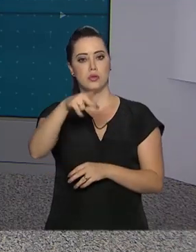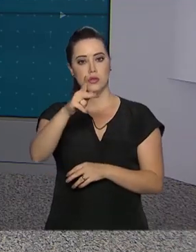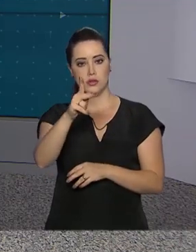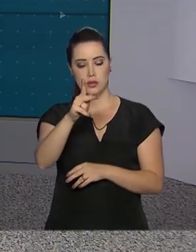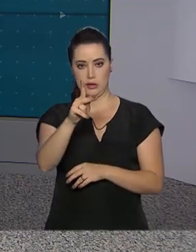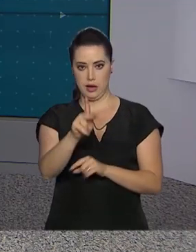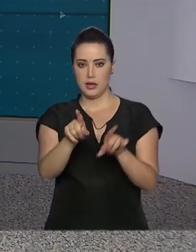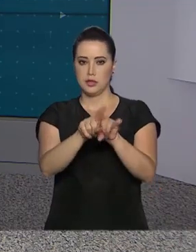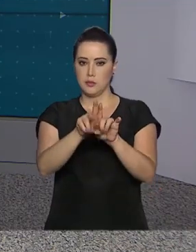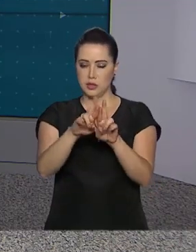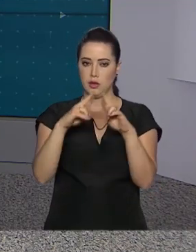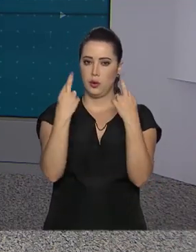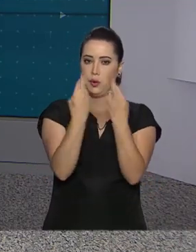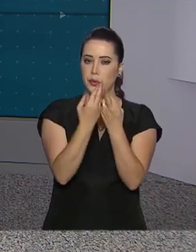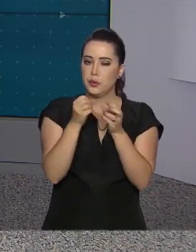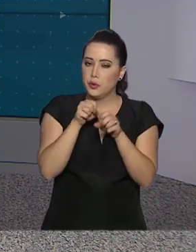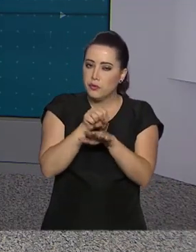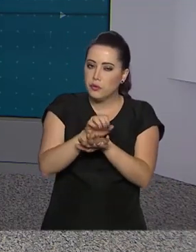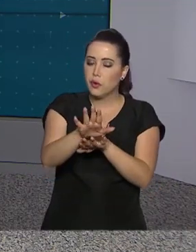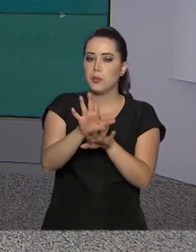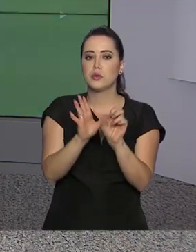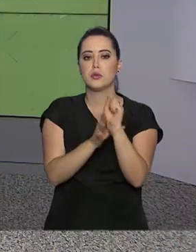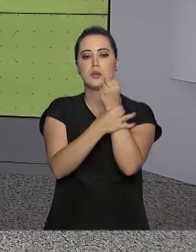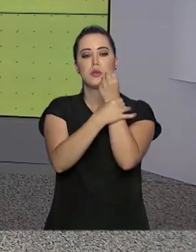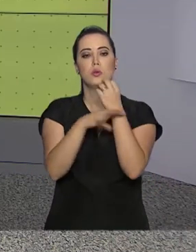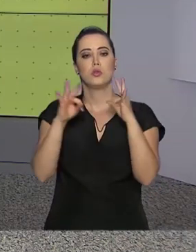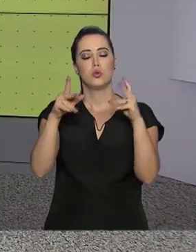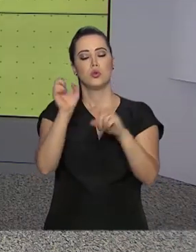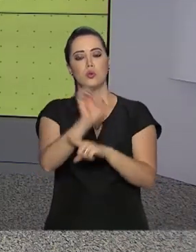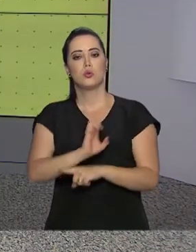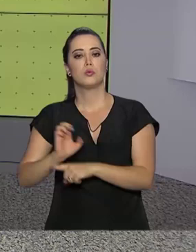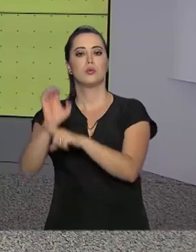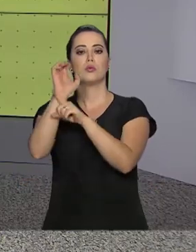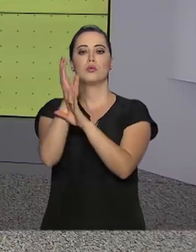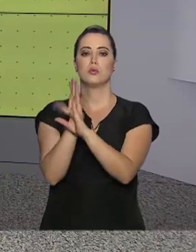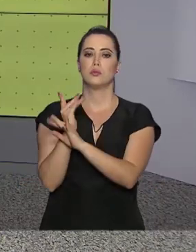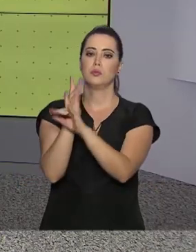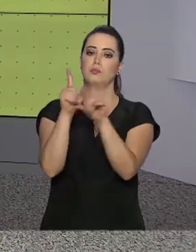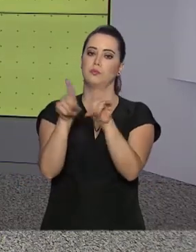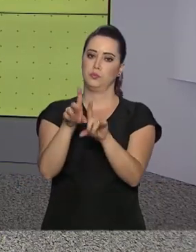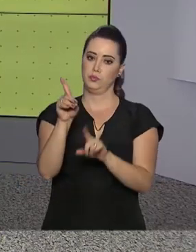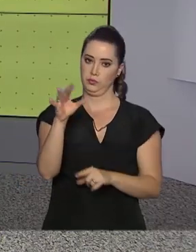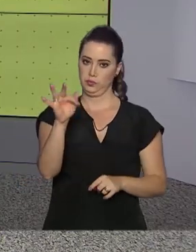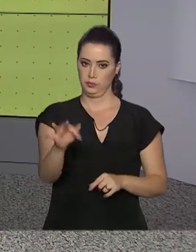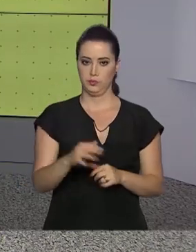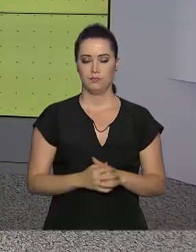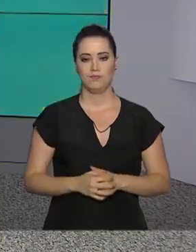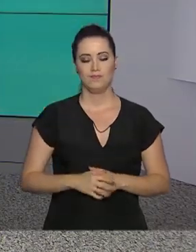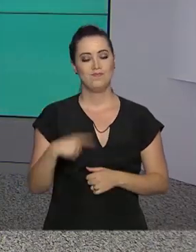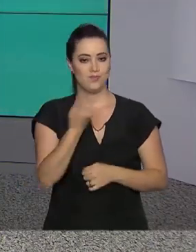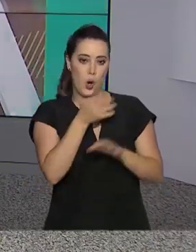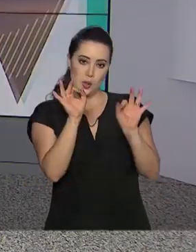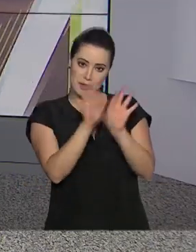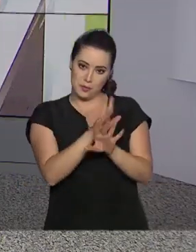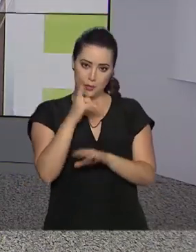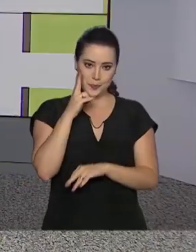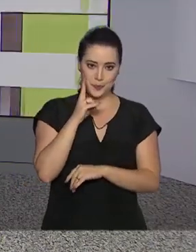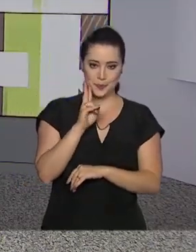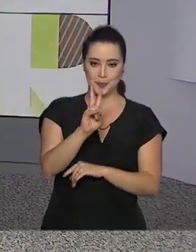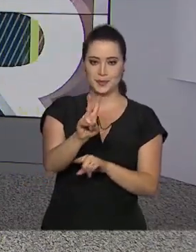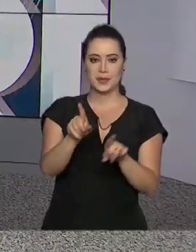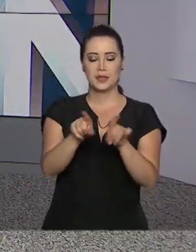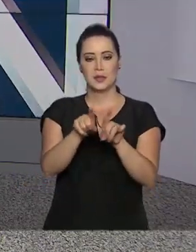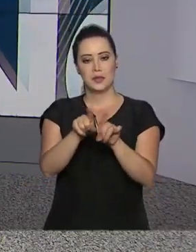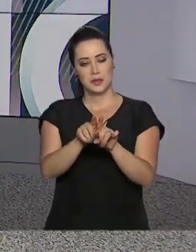sobre segurança pública de todos os estados e municípios, além do Distrito Federal. O governo agora fica por aqui.